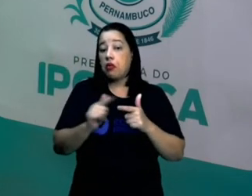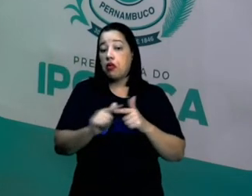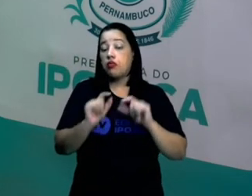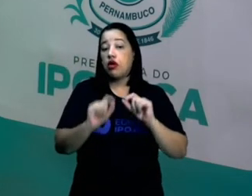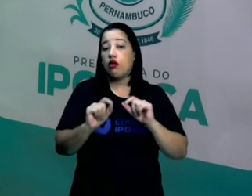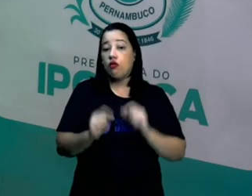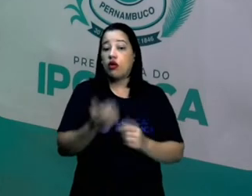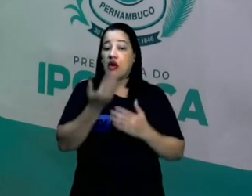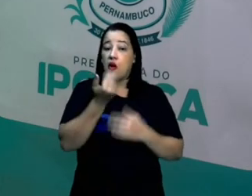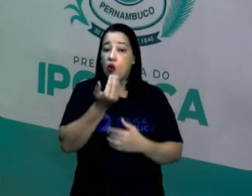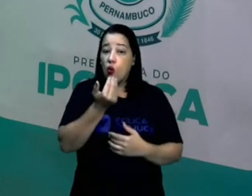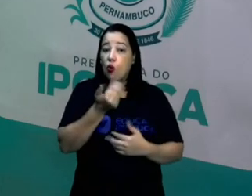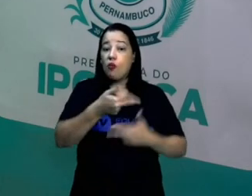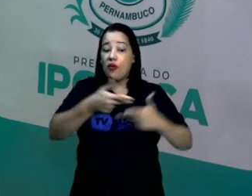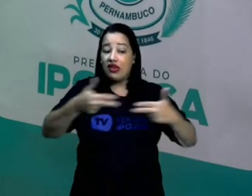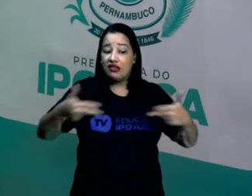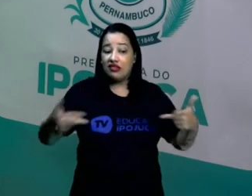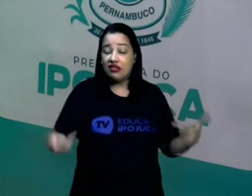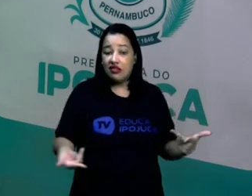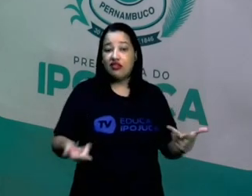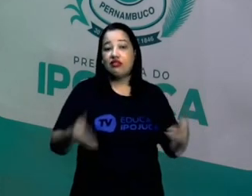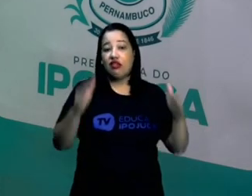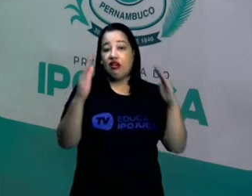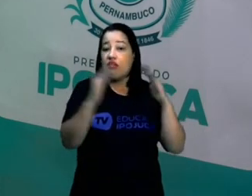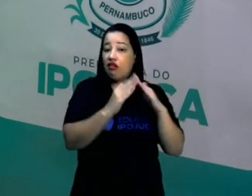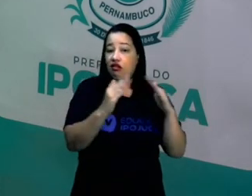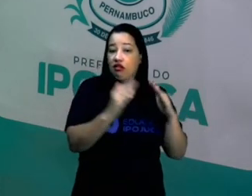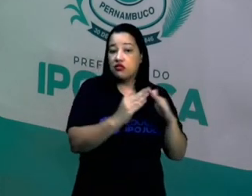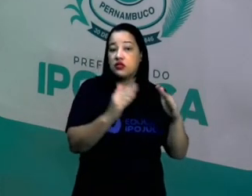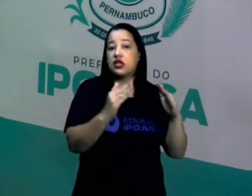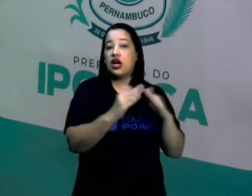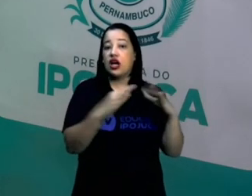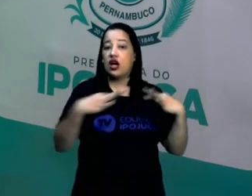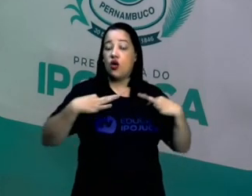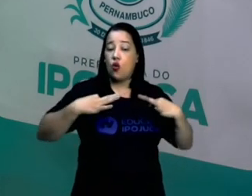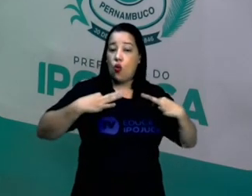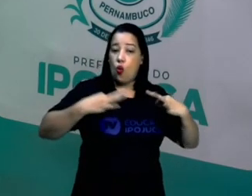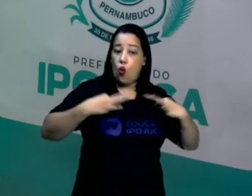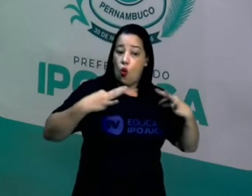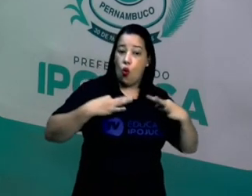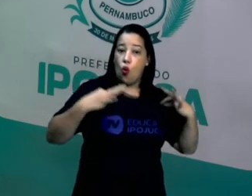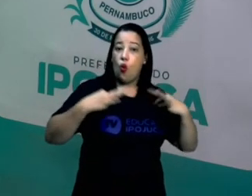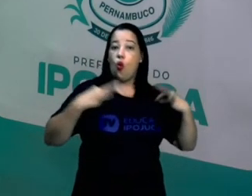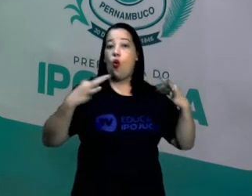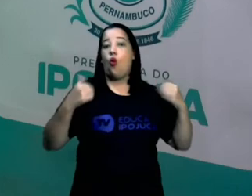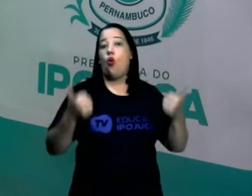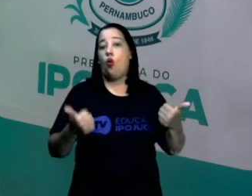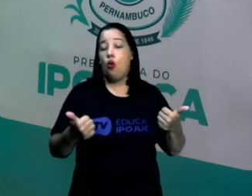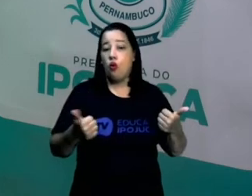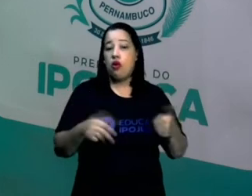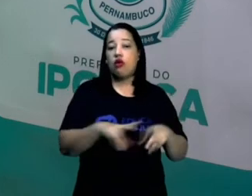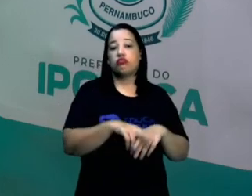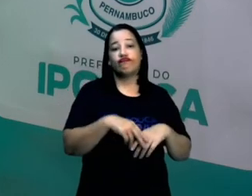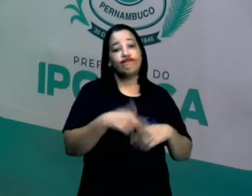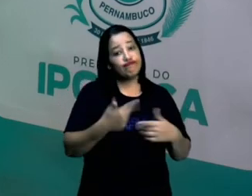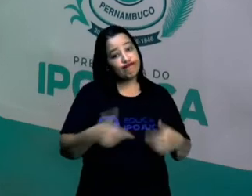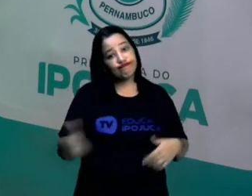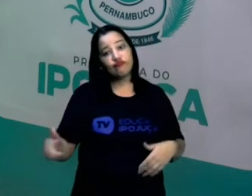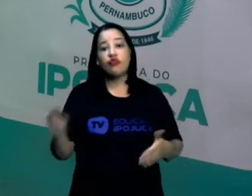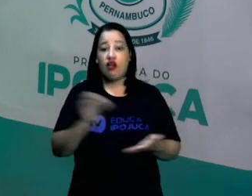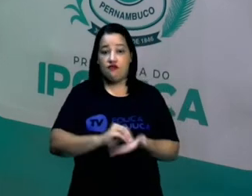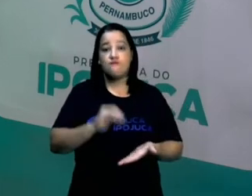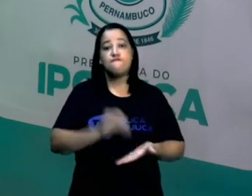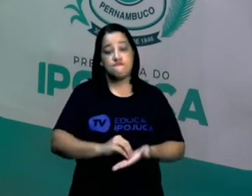questão de alimentação, na questão de moradia, na questão de vestuário. Então, é uma situação bem complicada.